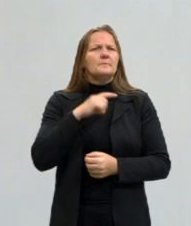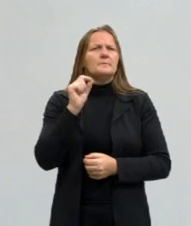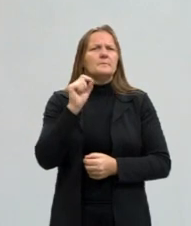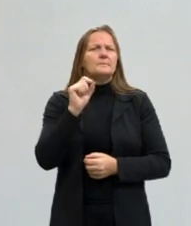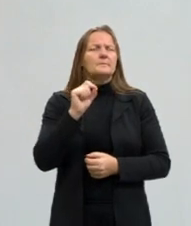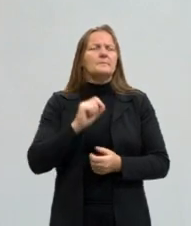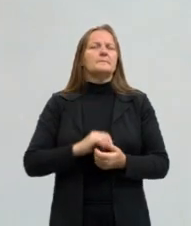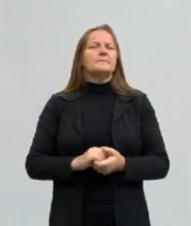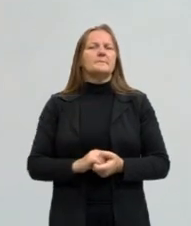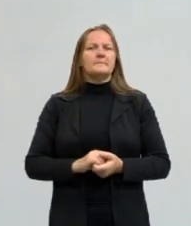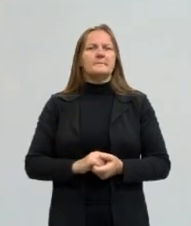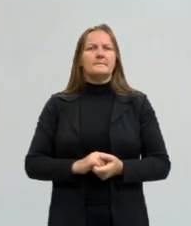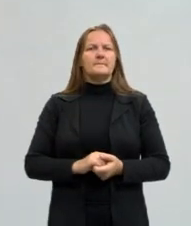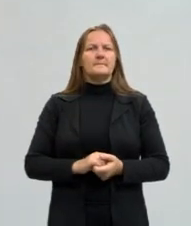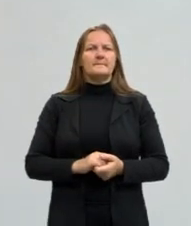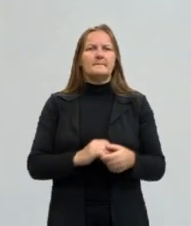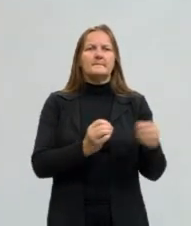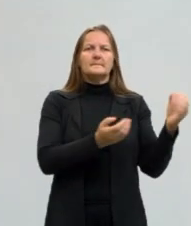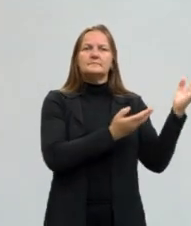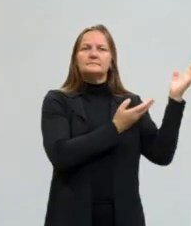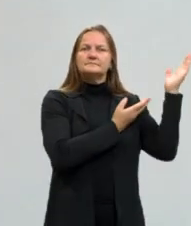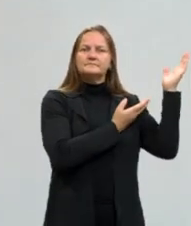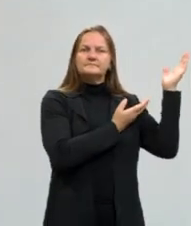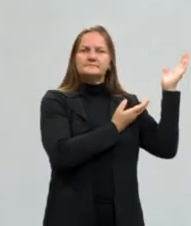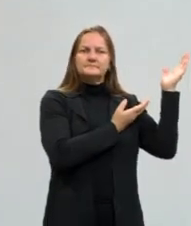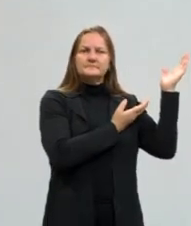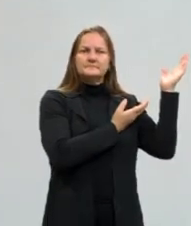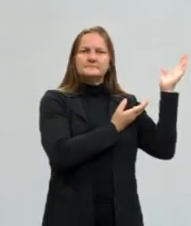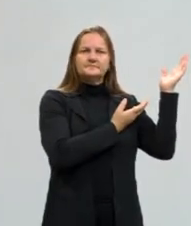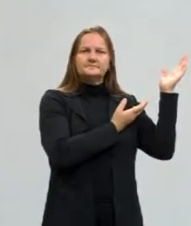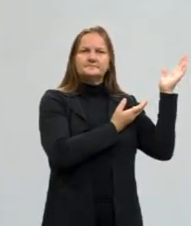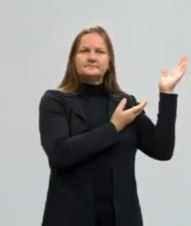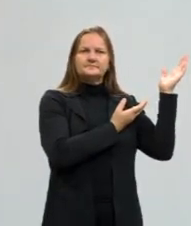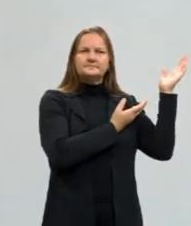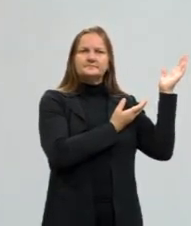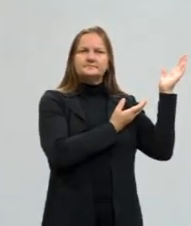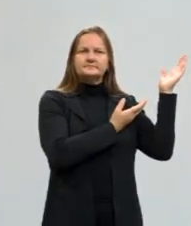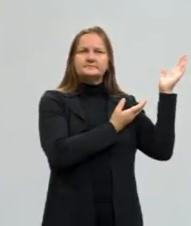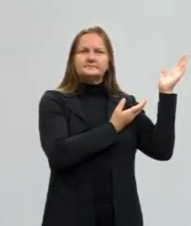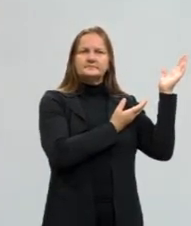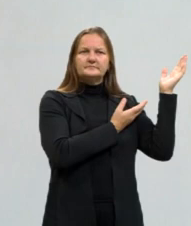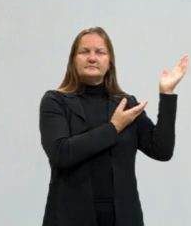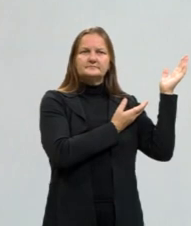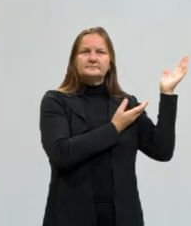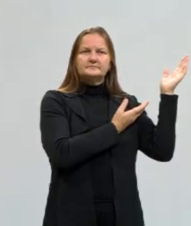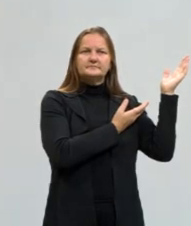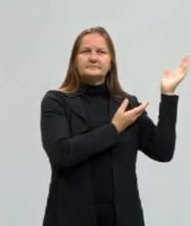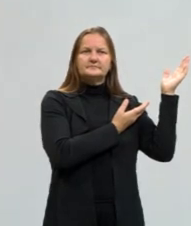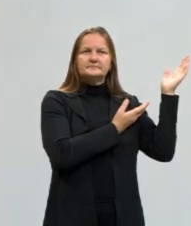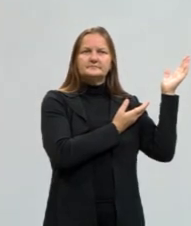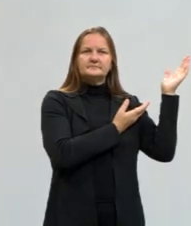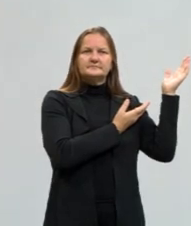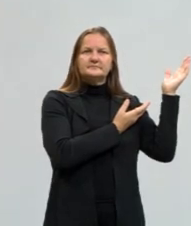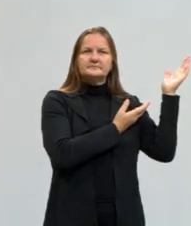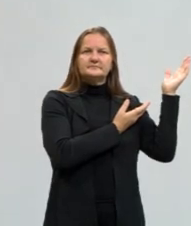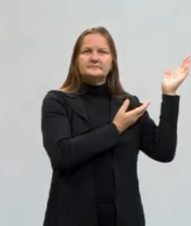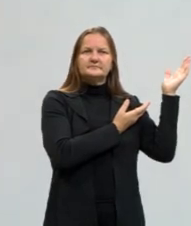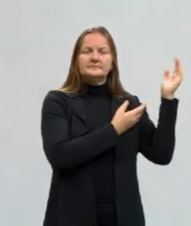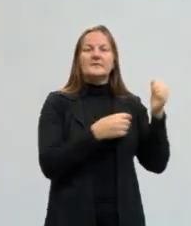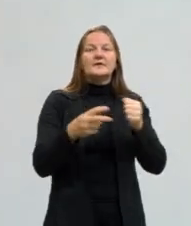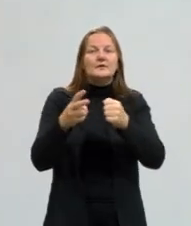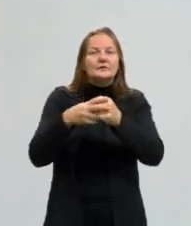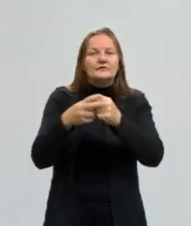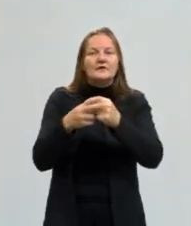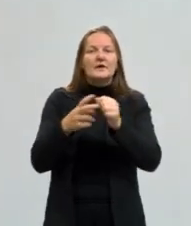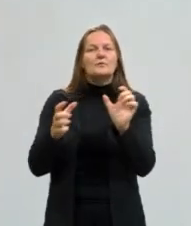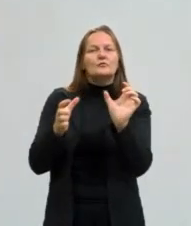que os verbos, né, quando estão conjugados, os verbos quando estão